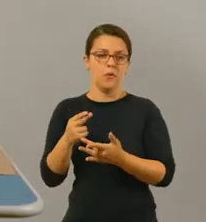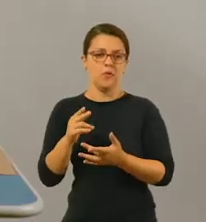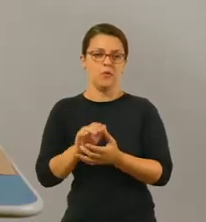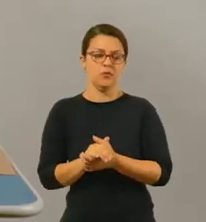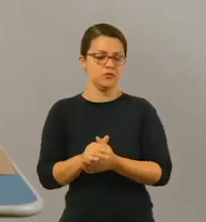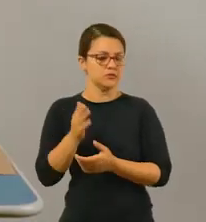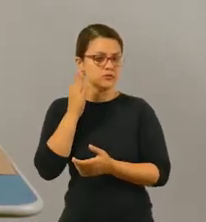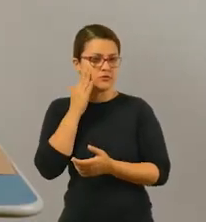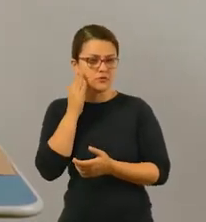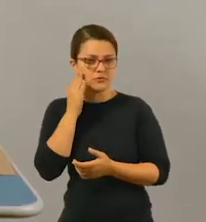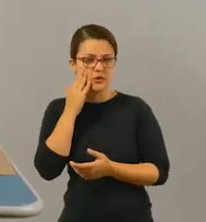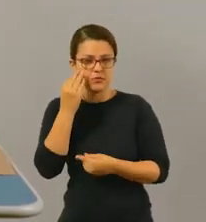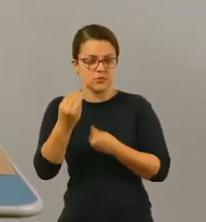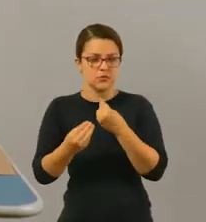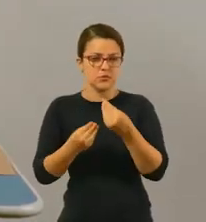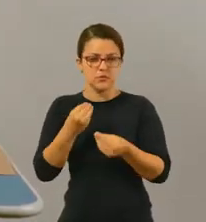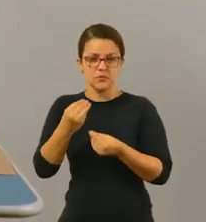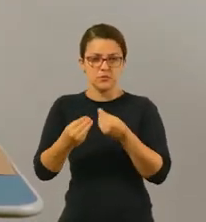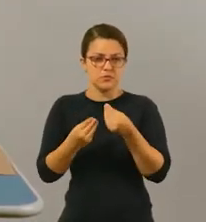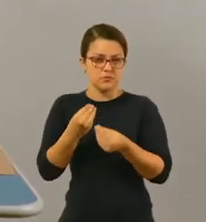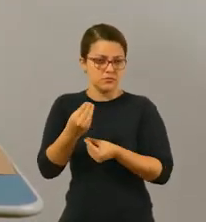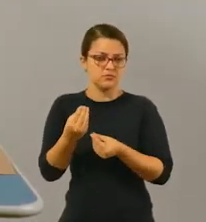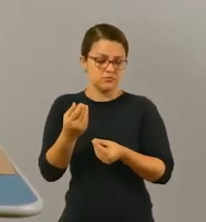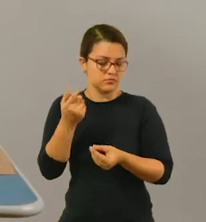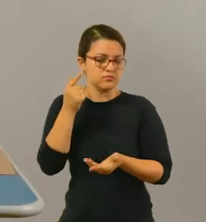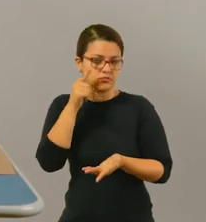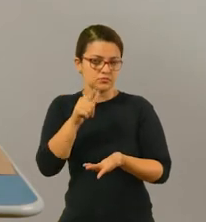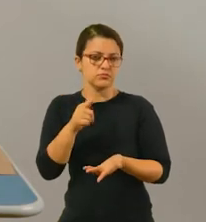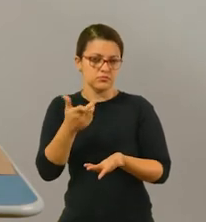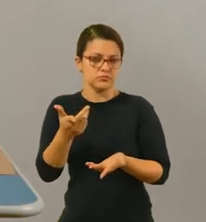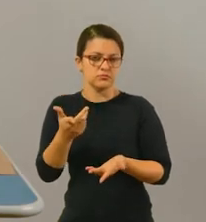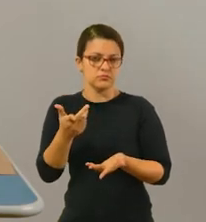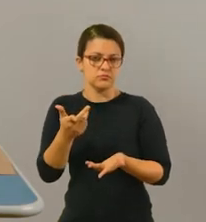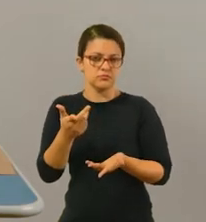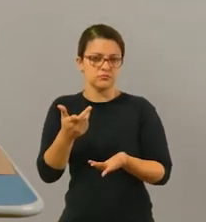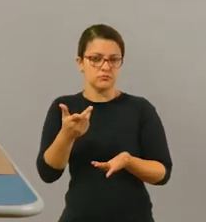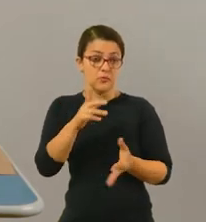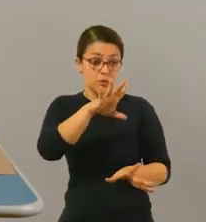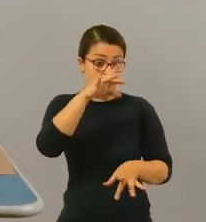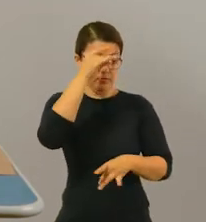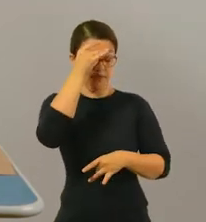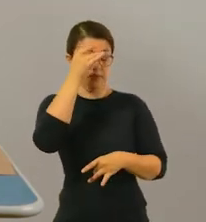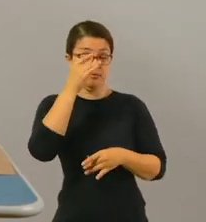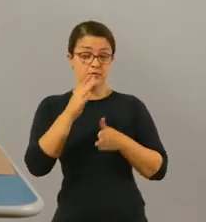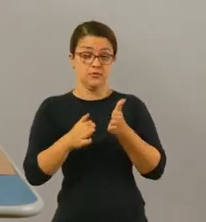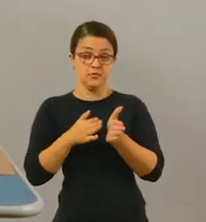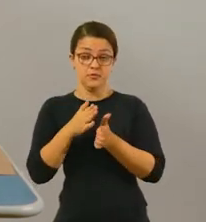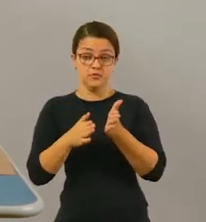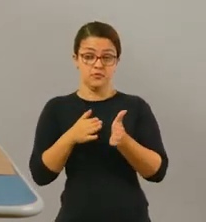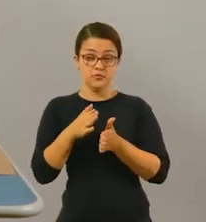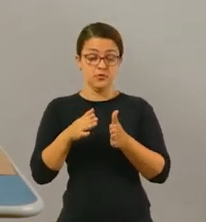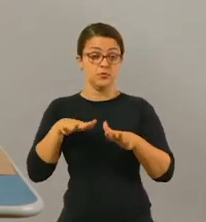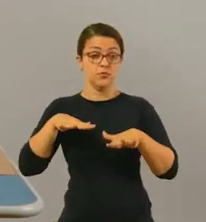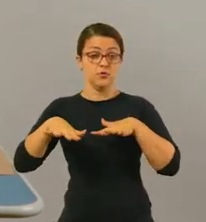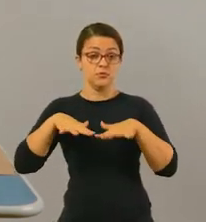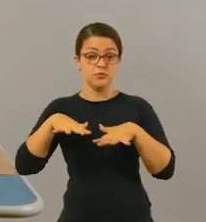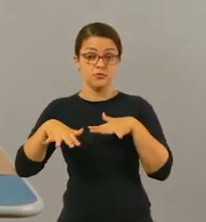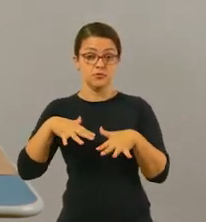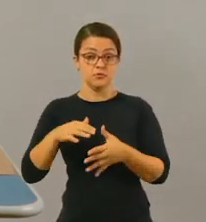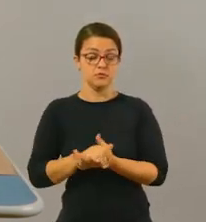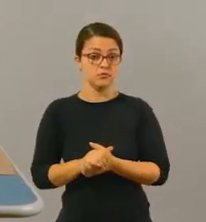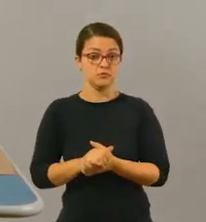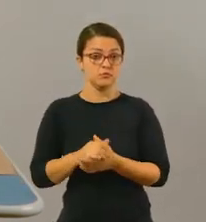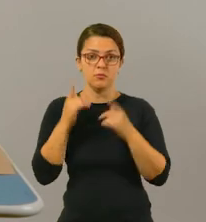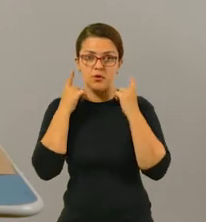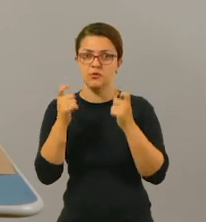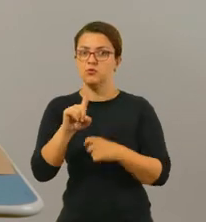ou uma imagem que ele tenha conhecimento, tá? Para que ele consiga reproduzir o gesto, tá bom? Então, isso daqui eu tenho que fazer apenas